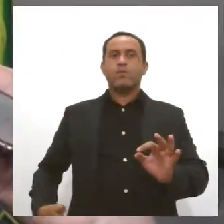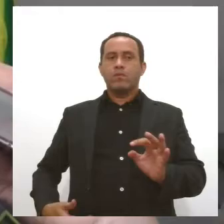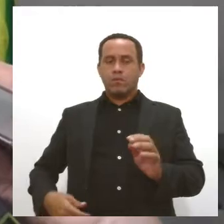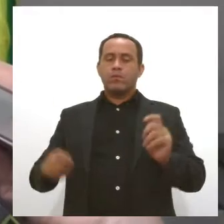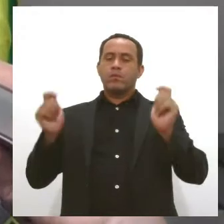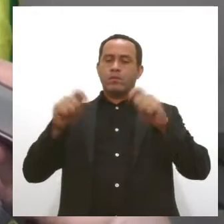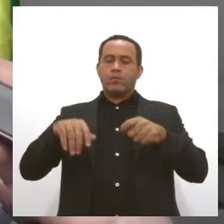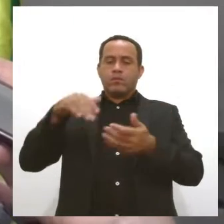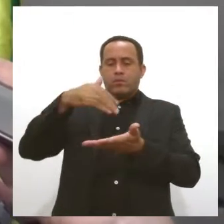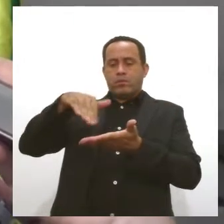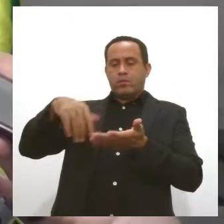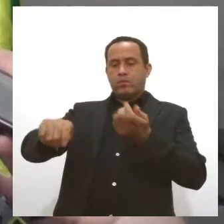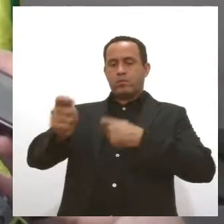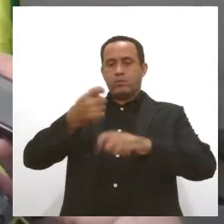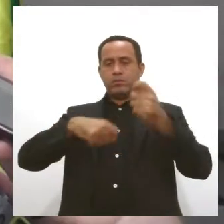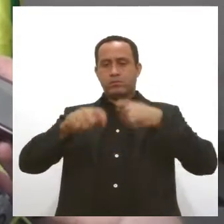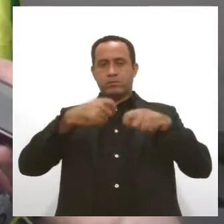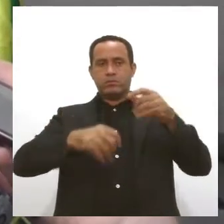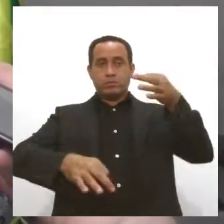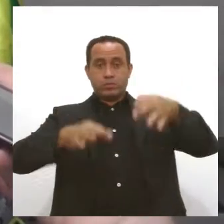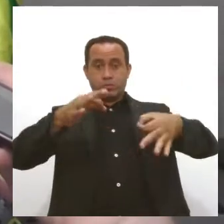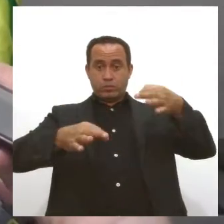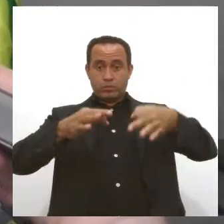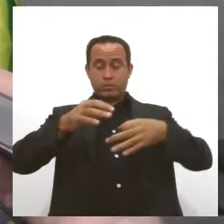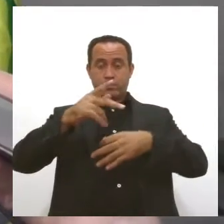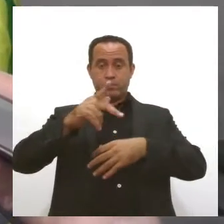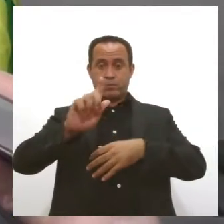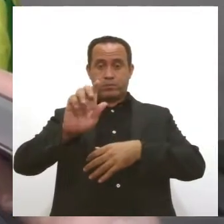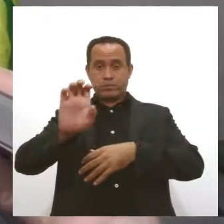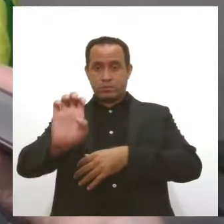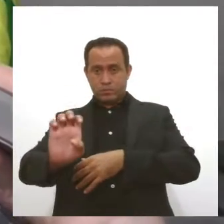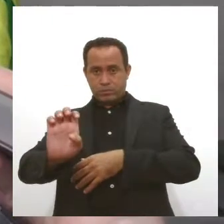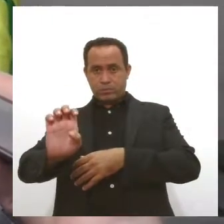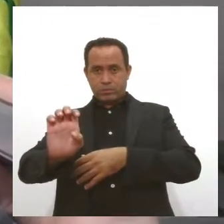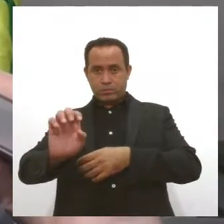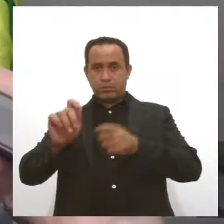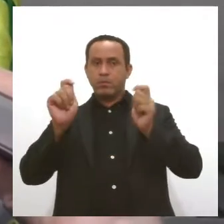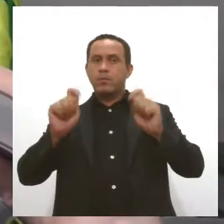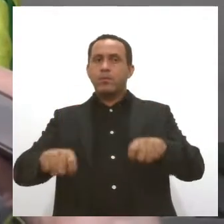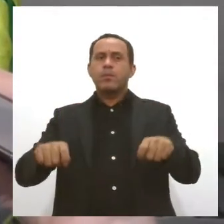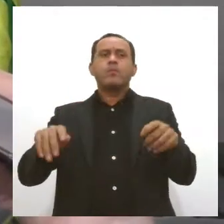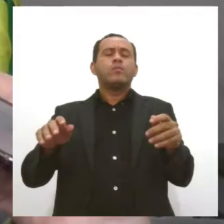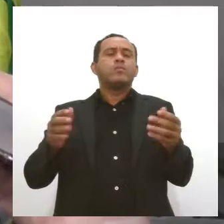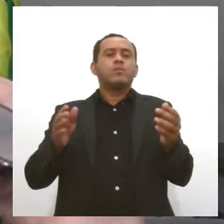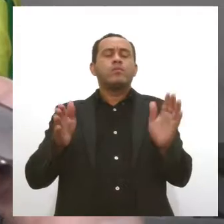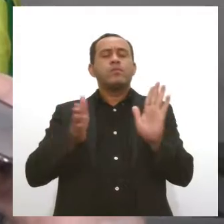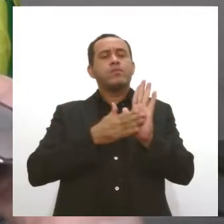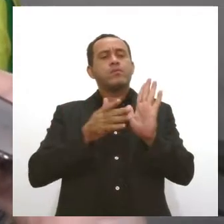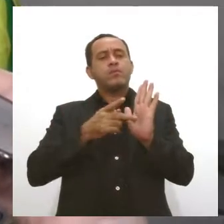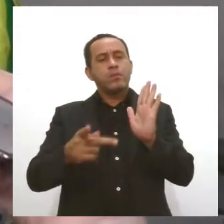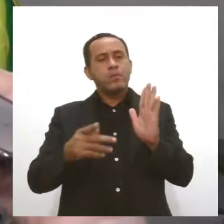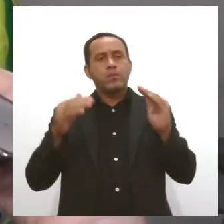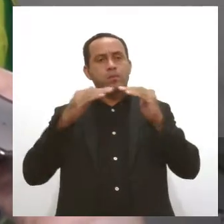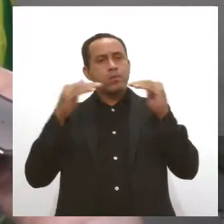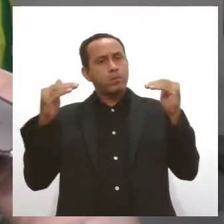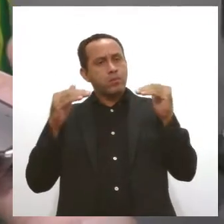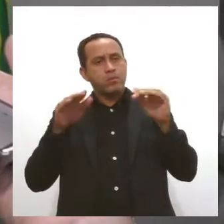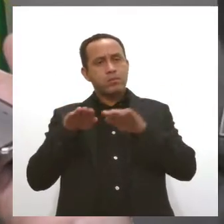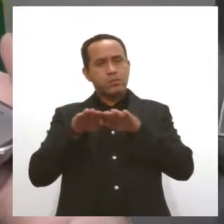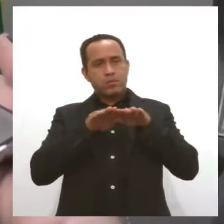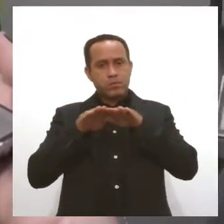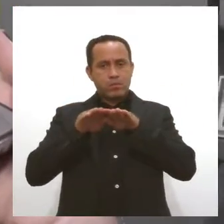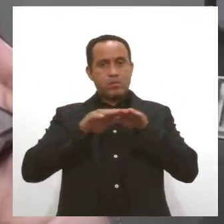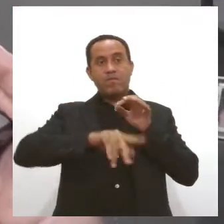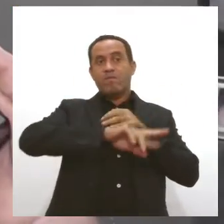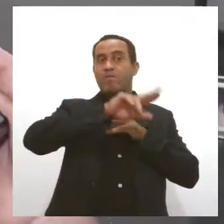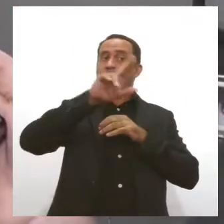Secretaria de Administração, Justiça, PGE e o sindicato, para tentar chegar à proposta de consenso. Então foram inúmeras